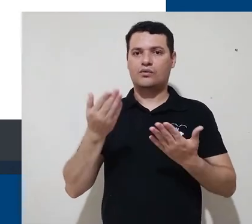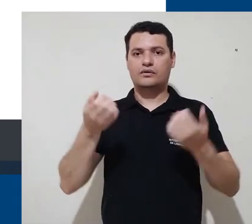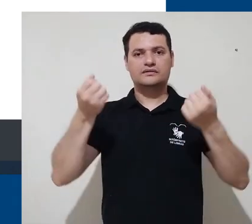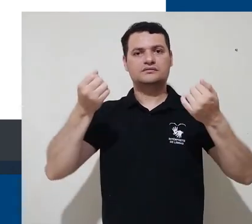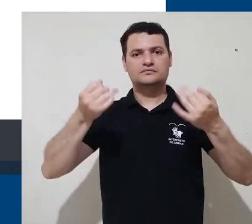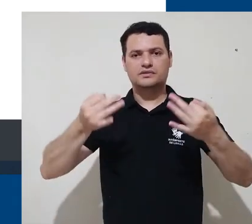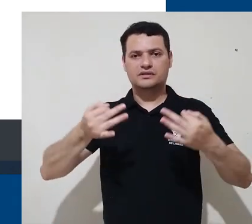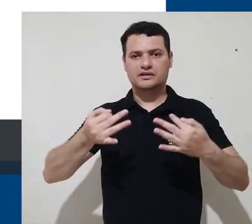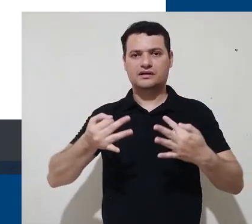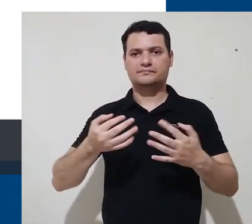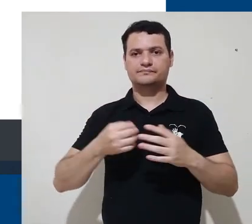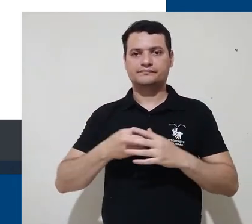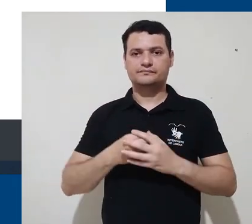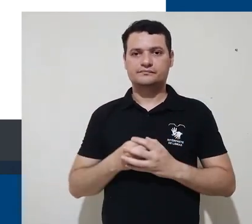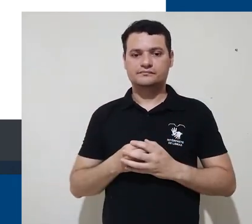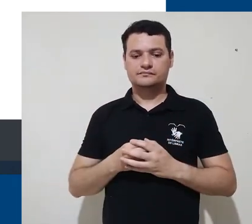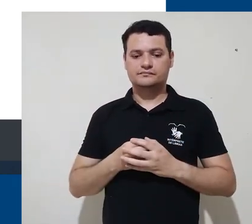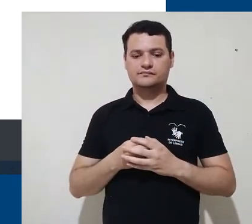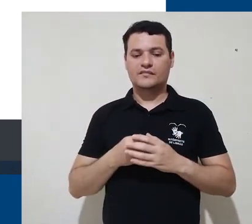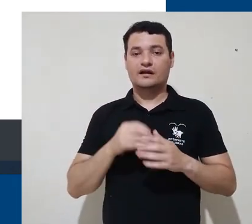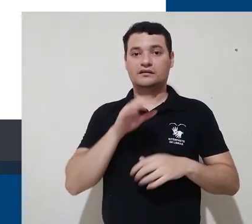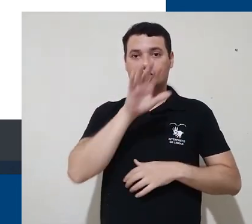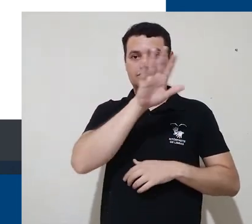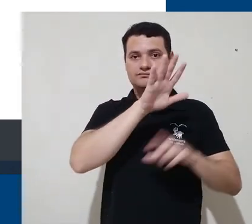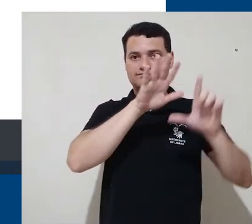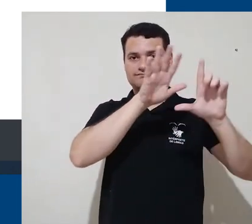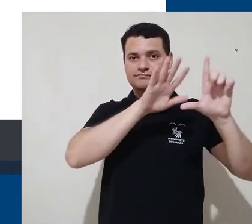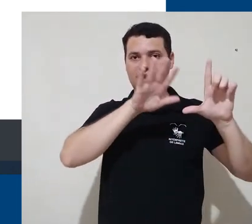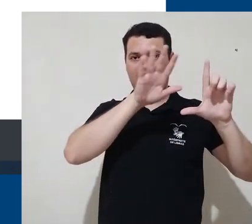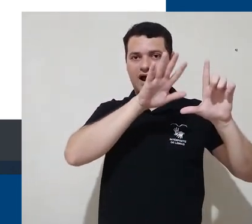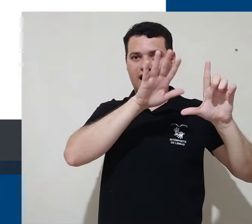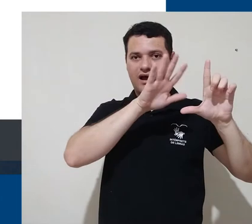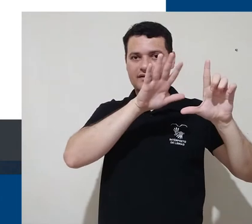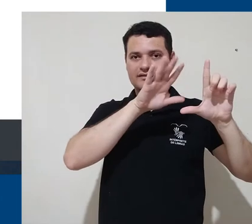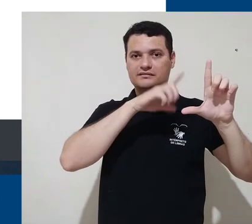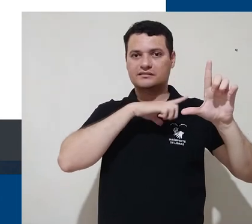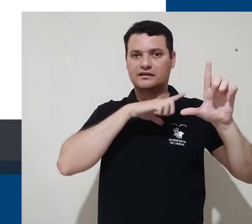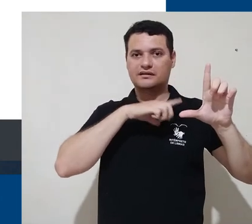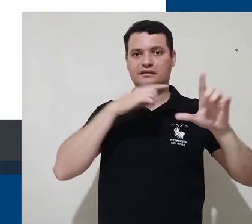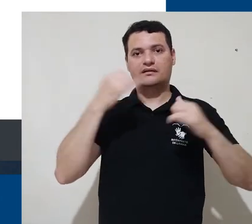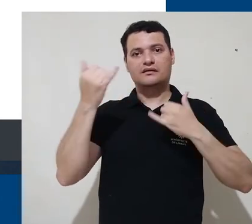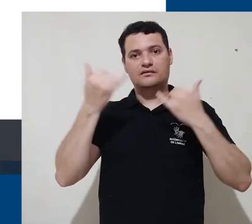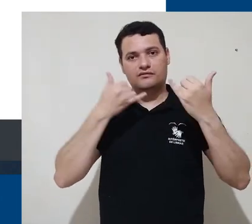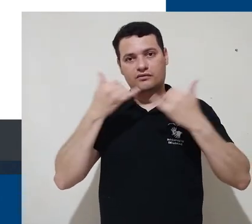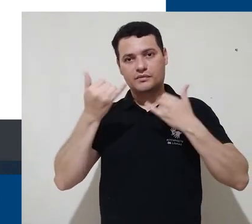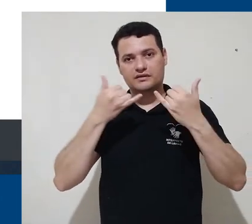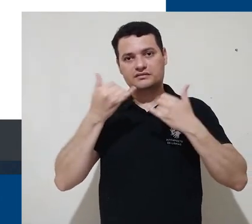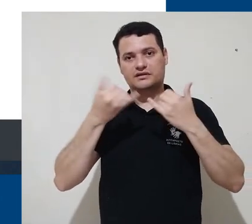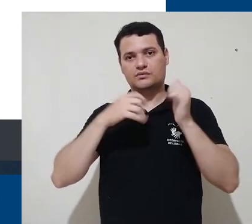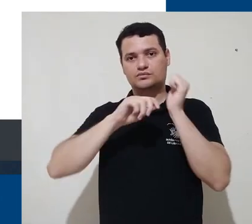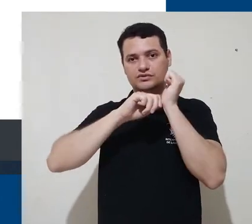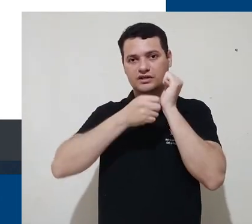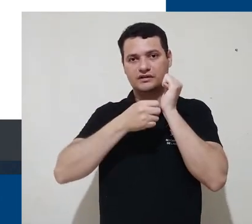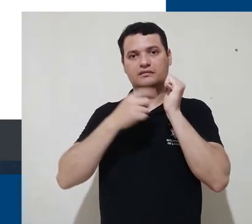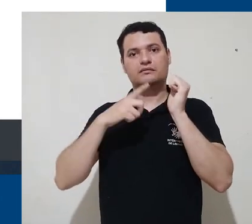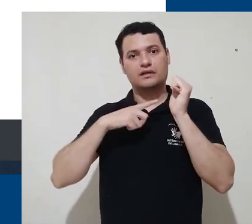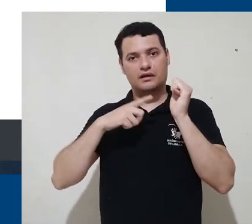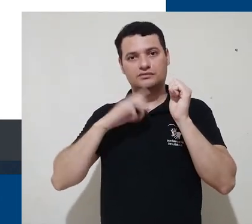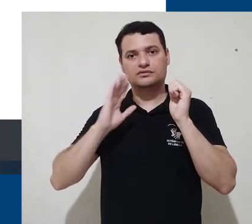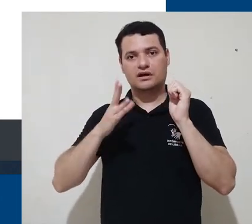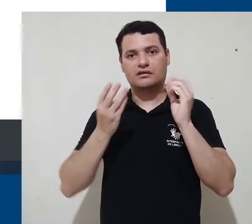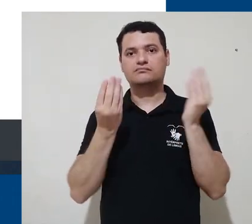explicar os detalhes. temos aqui a zona para quem tem as credenciais de acesso, onde podem ser